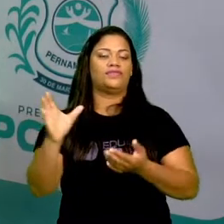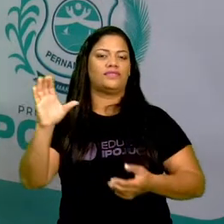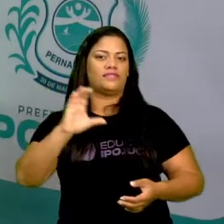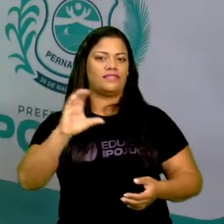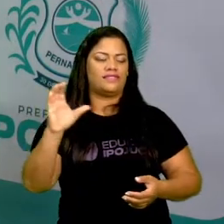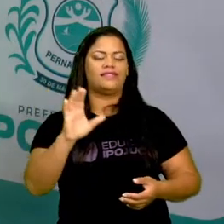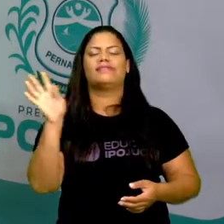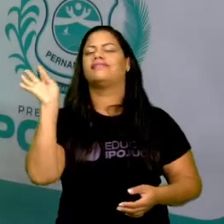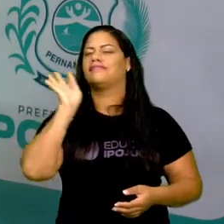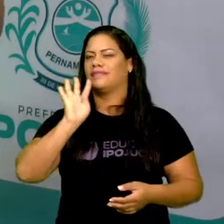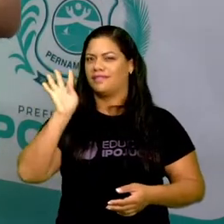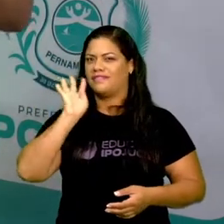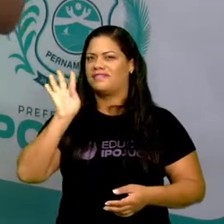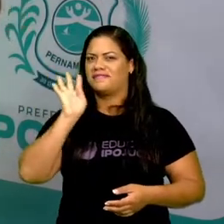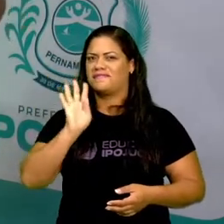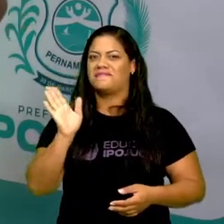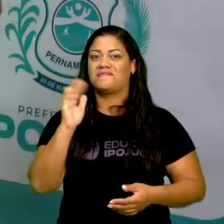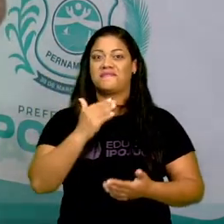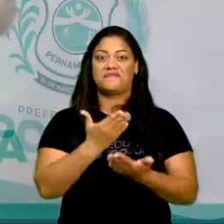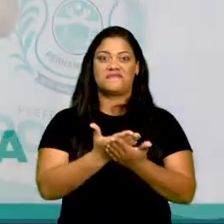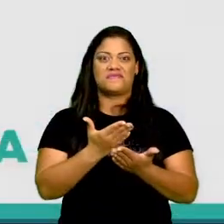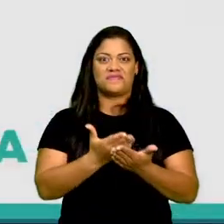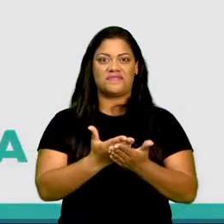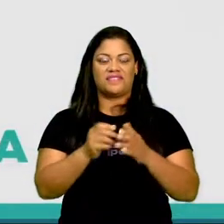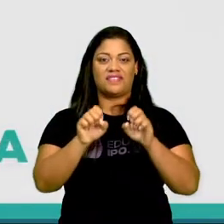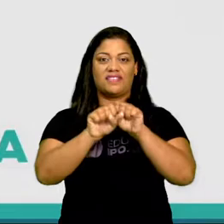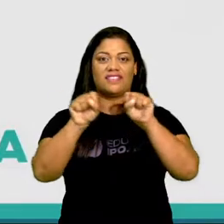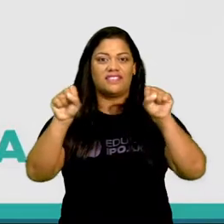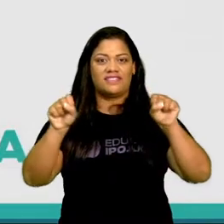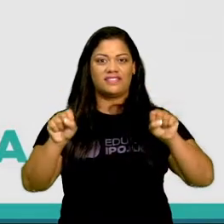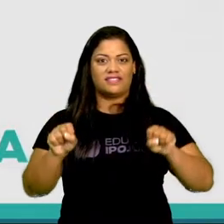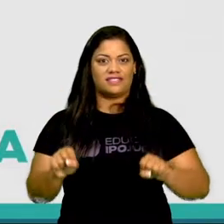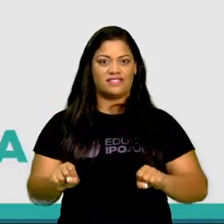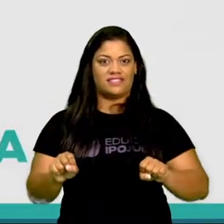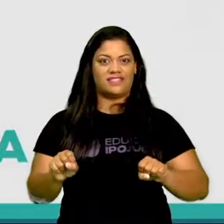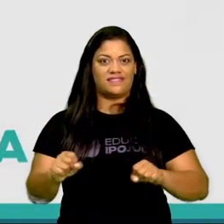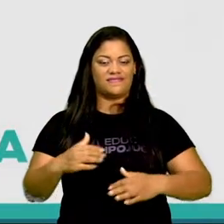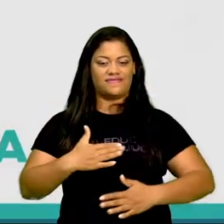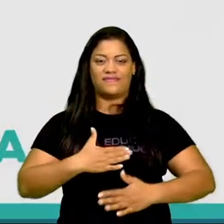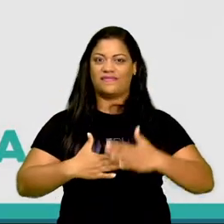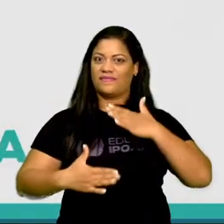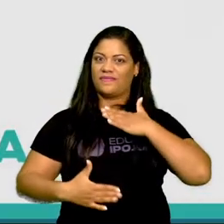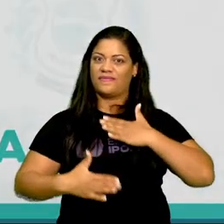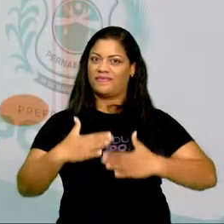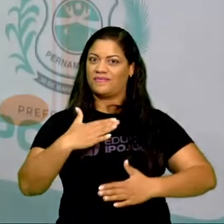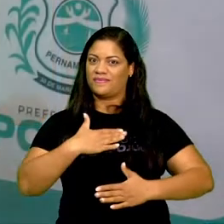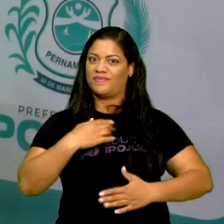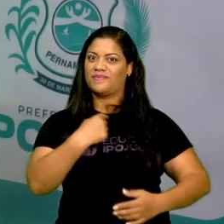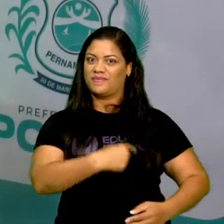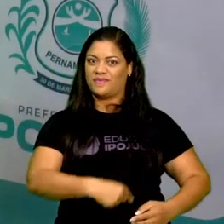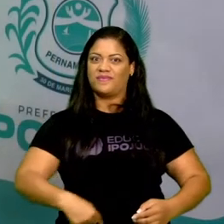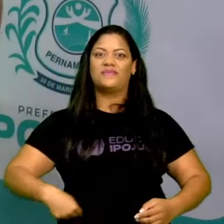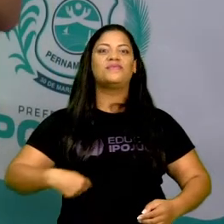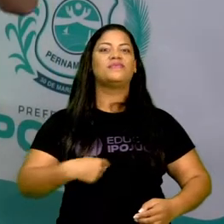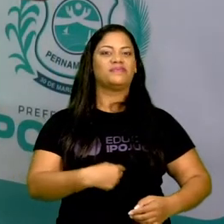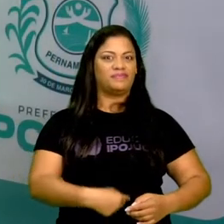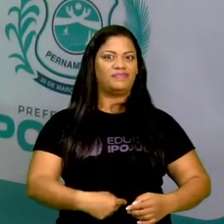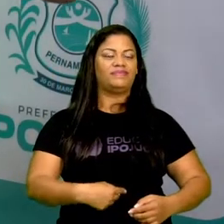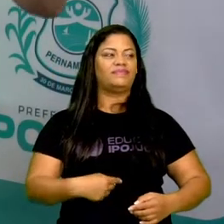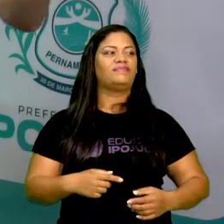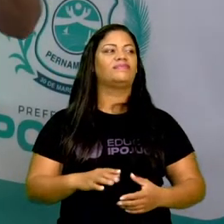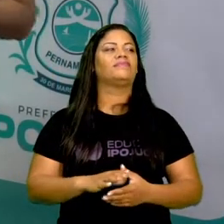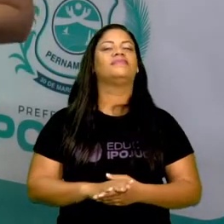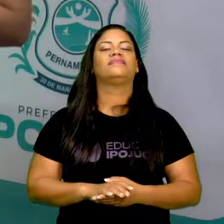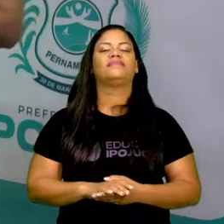bem legal, certo? Vamos ver o funcionamento do sistema digestório, tá? No